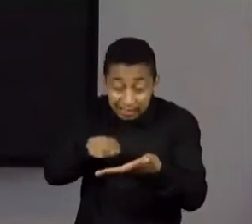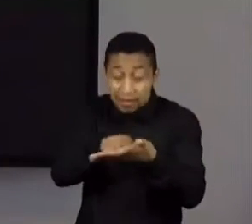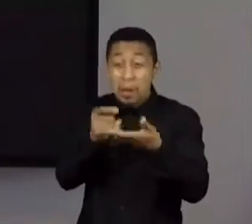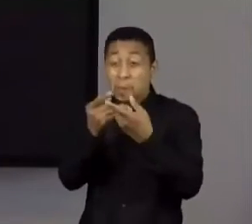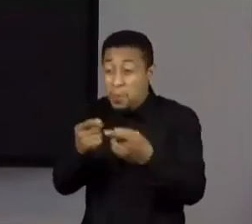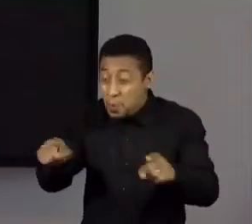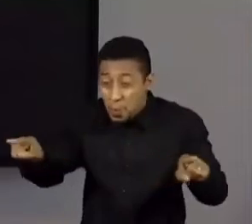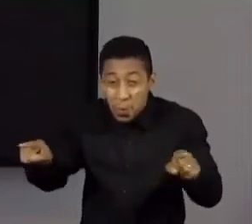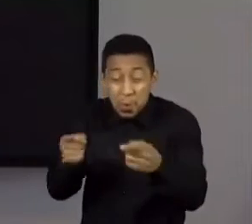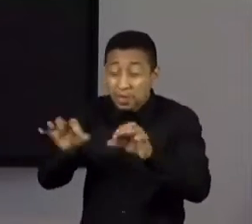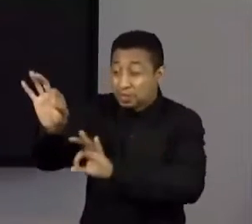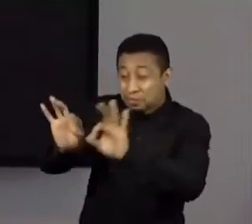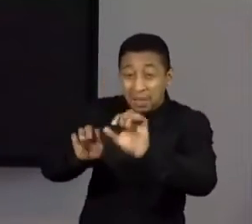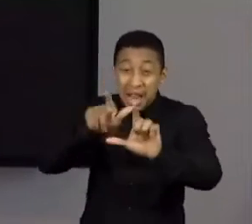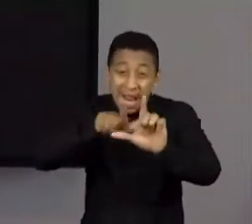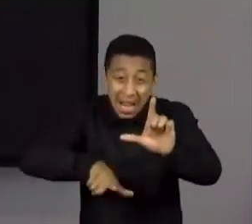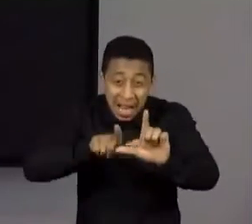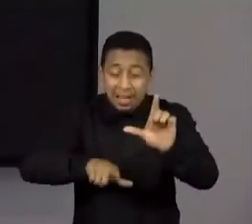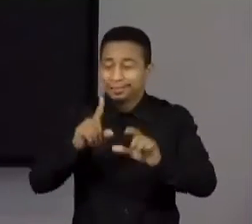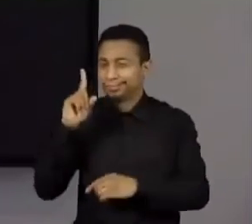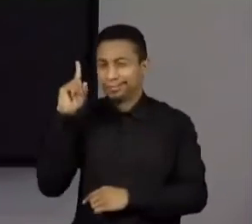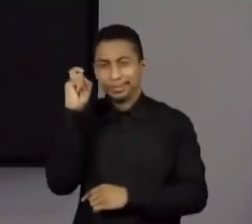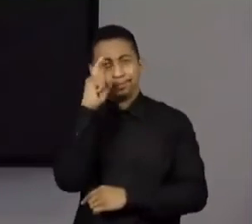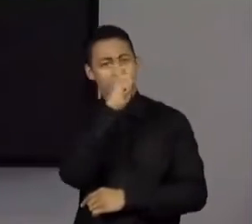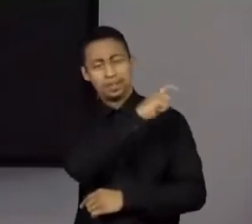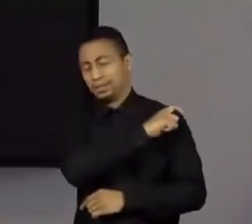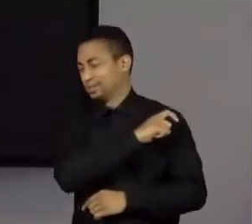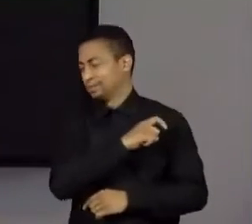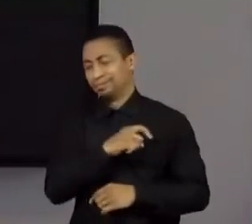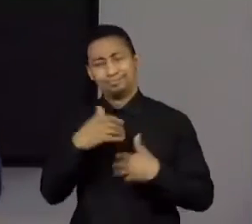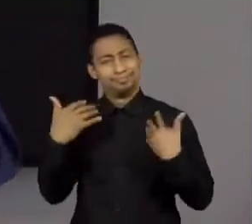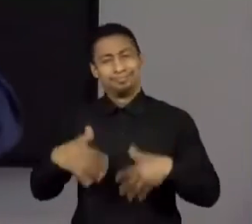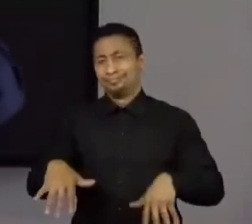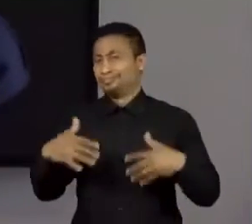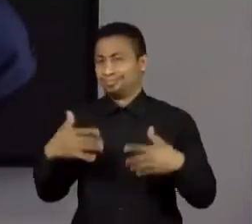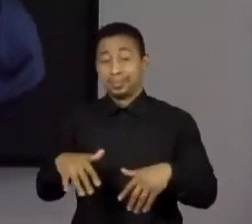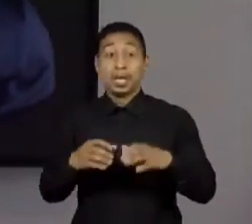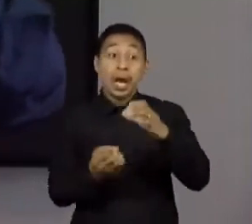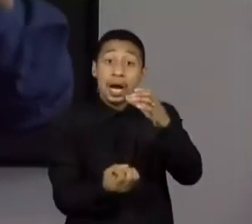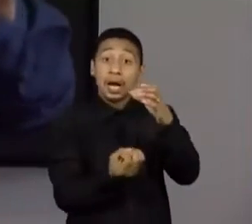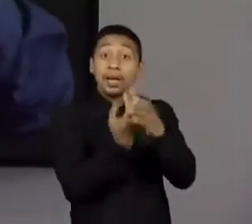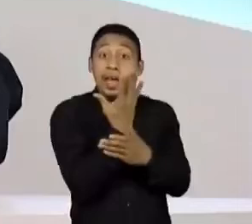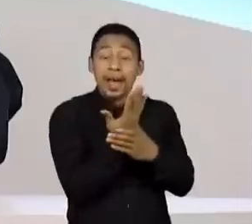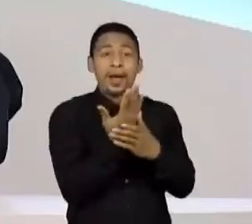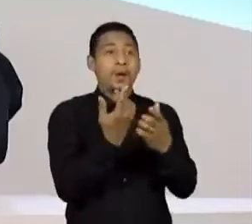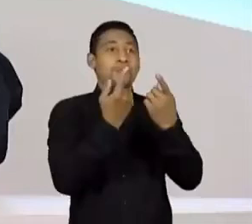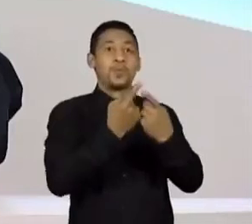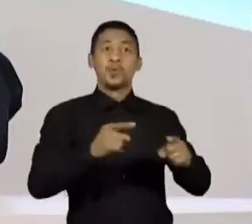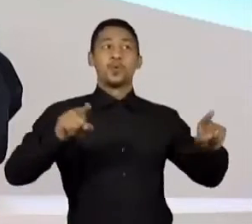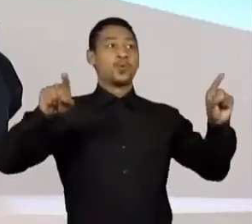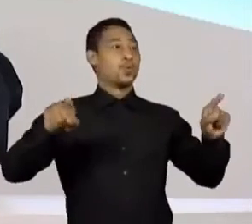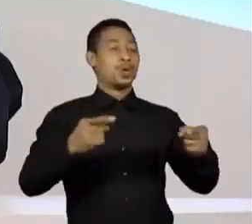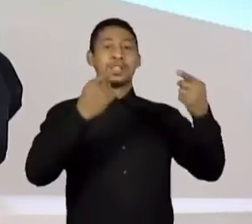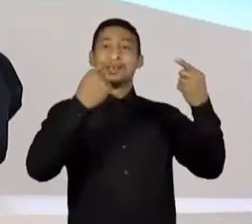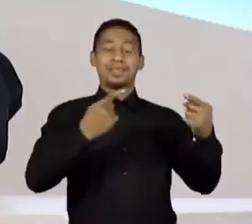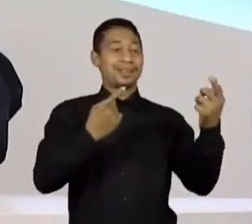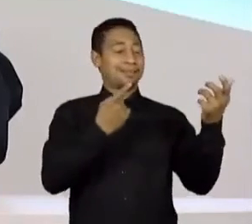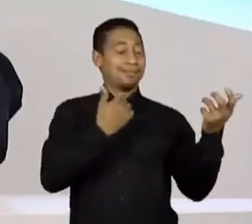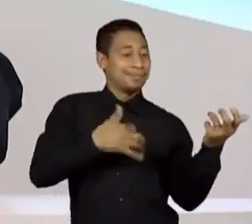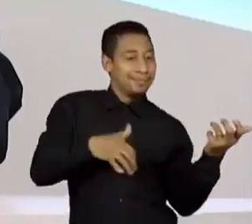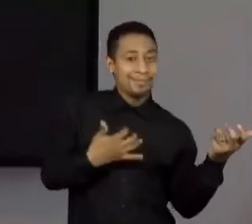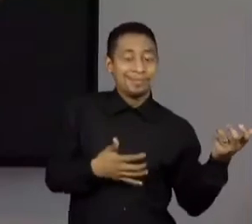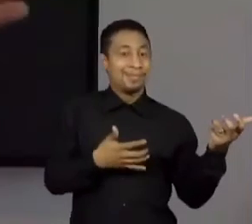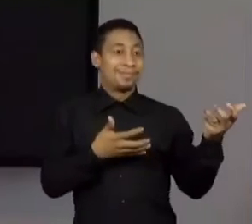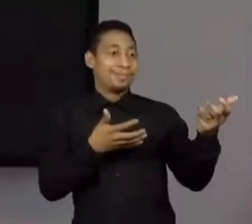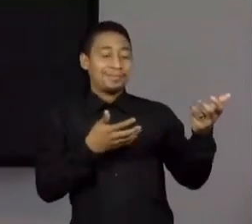é muito difícil, fazer música é mais fácil, porque a música é mais abrangente, você não tem